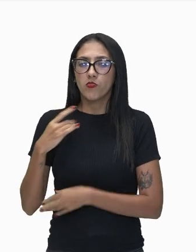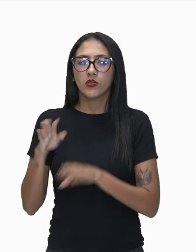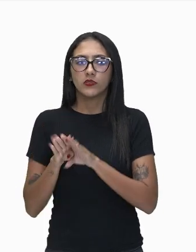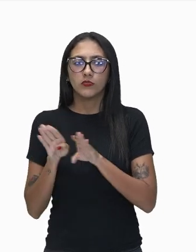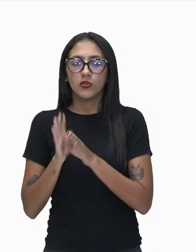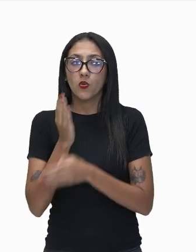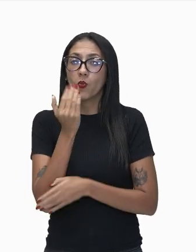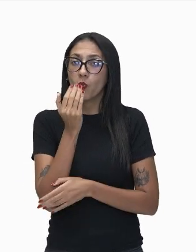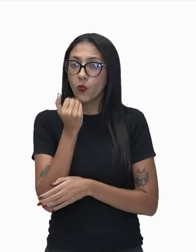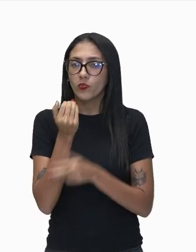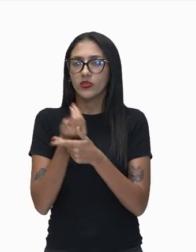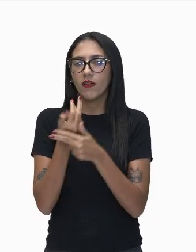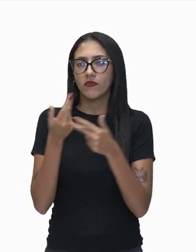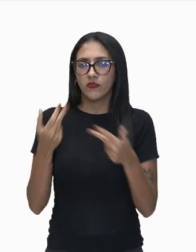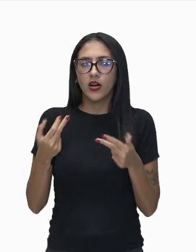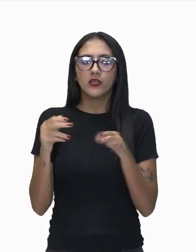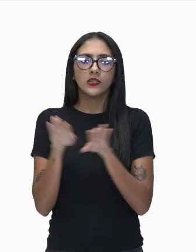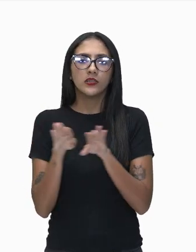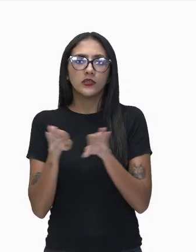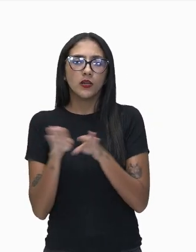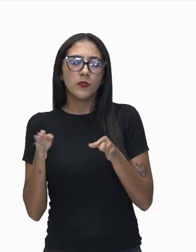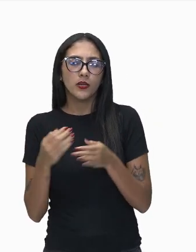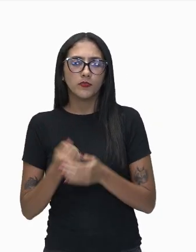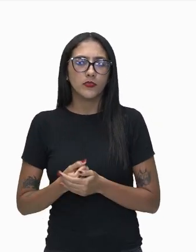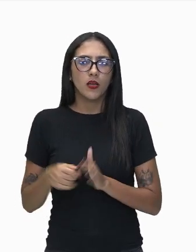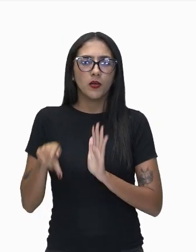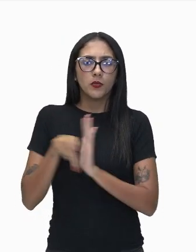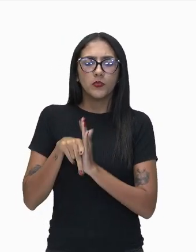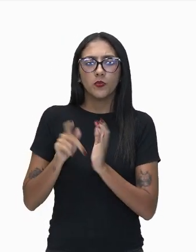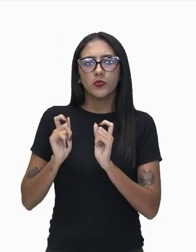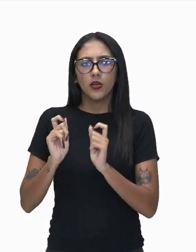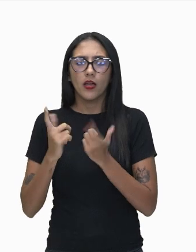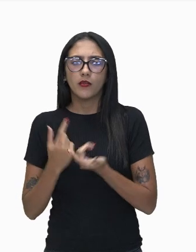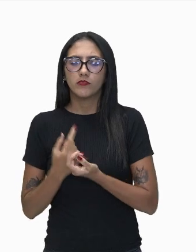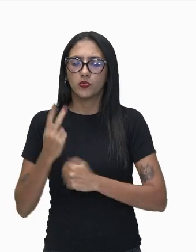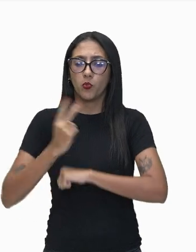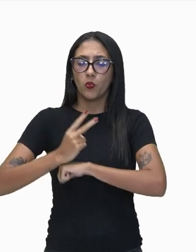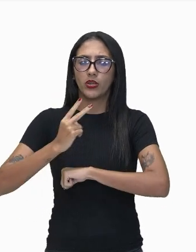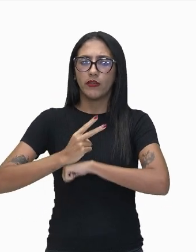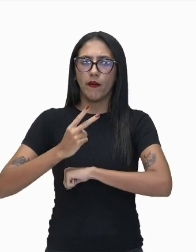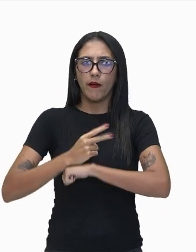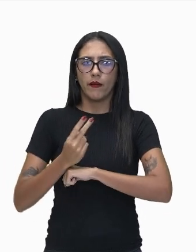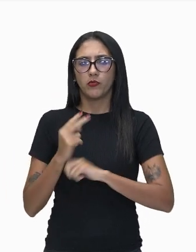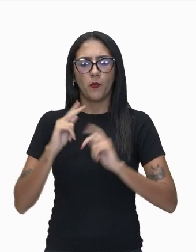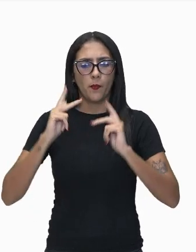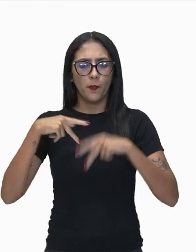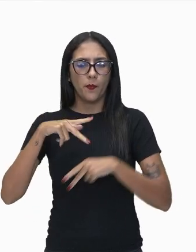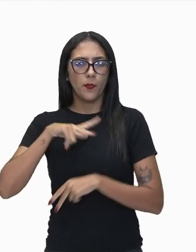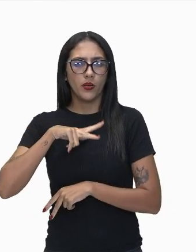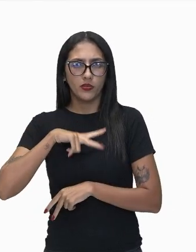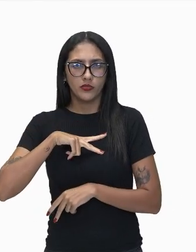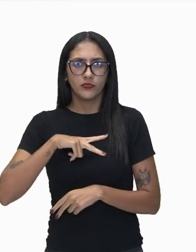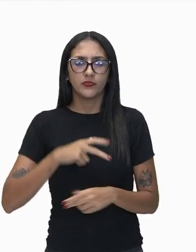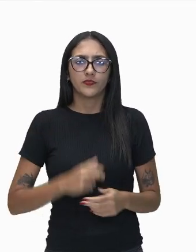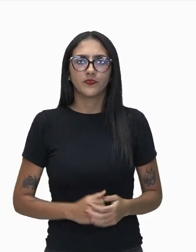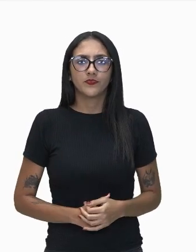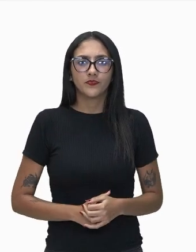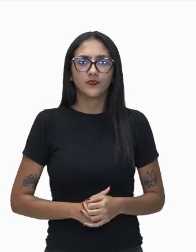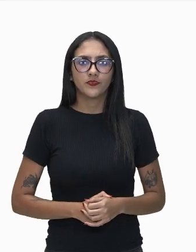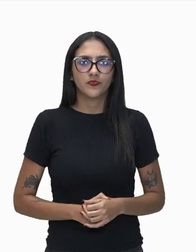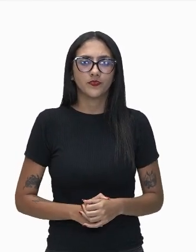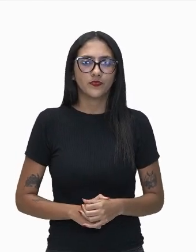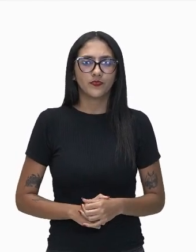os alimentos processados e também os produtos de higiene pessoal, não é isso? Essas